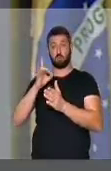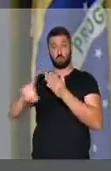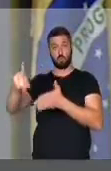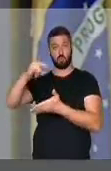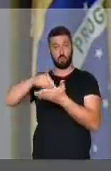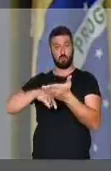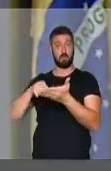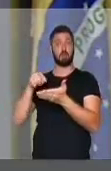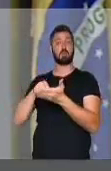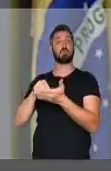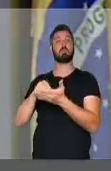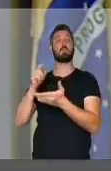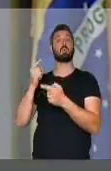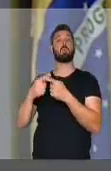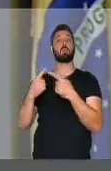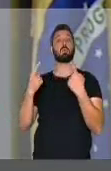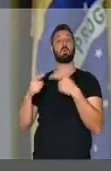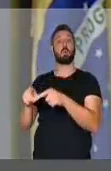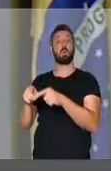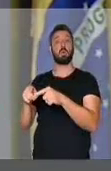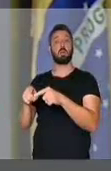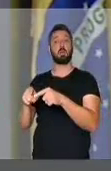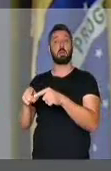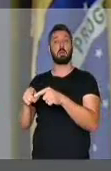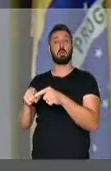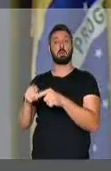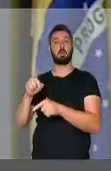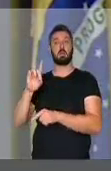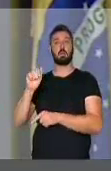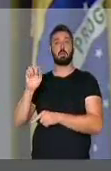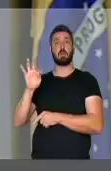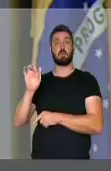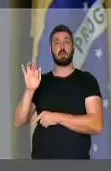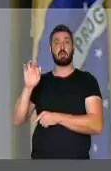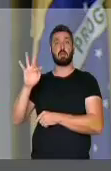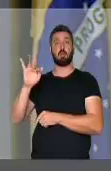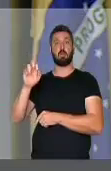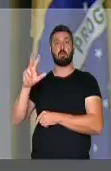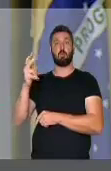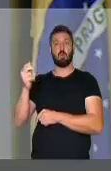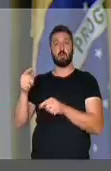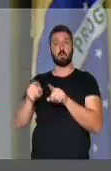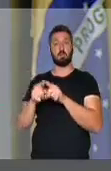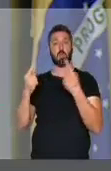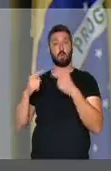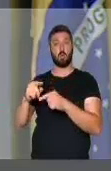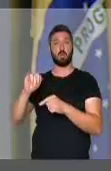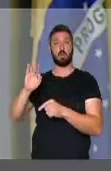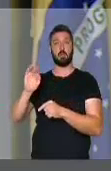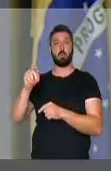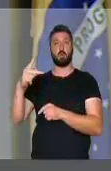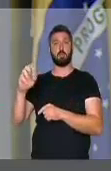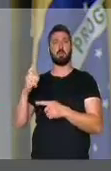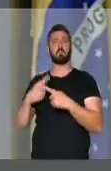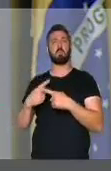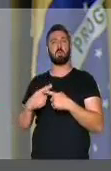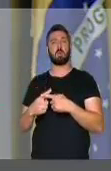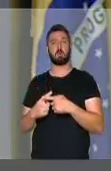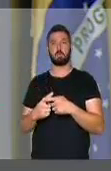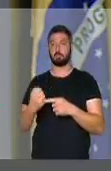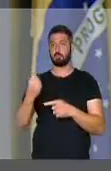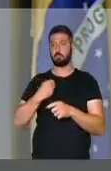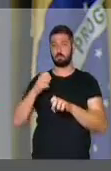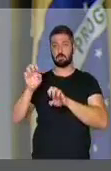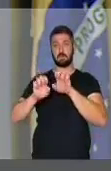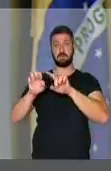moção de repúdio contra o Datafolha e o Ibope. E a moção, ela tem